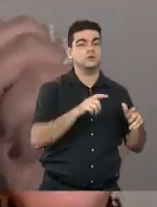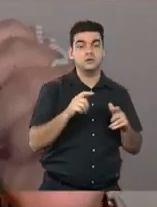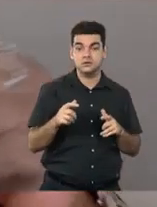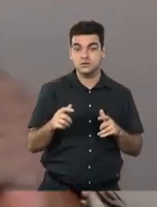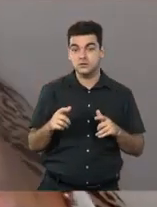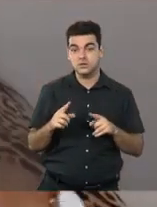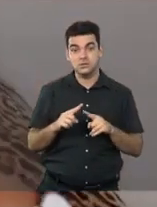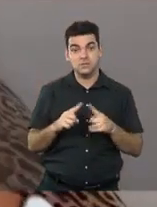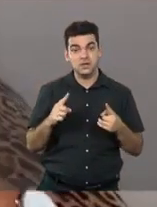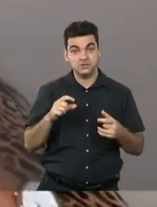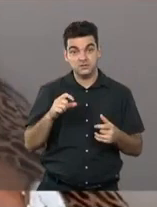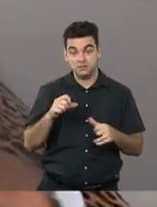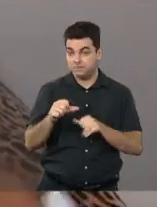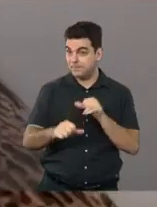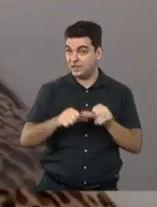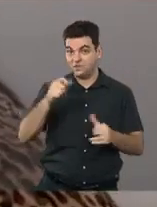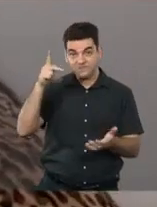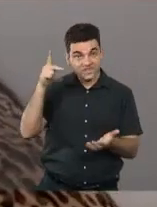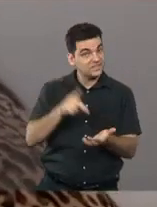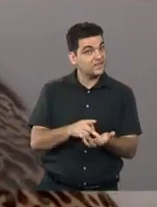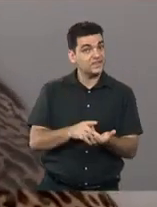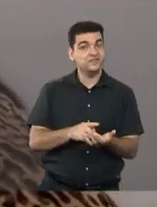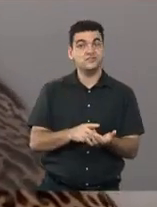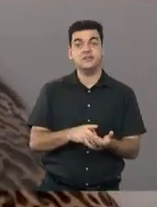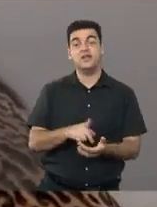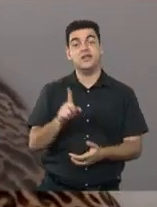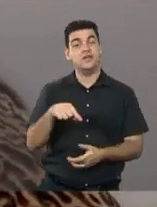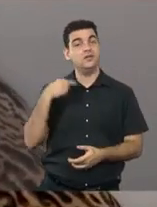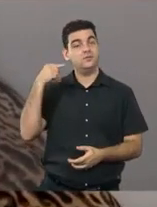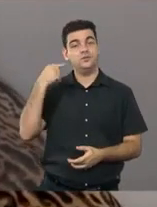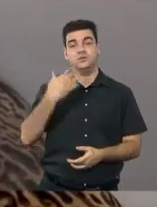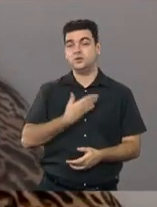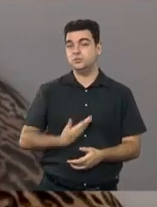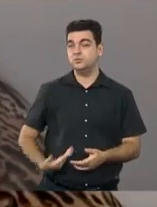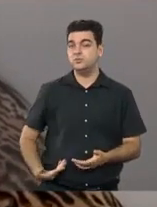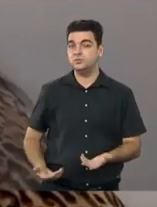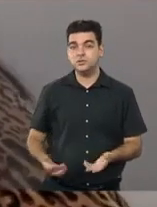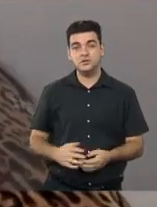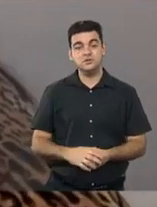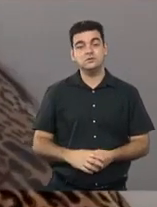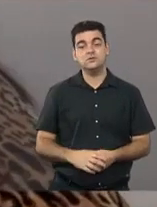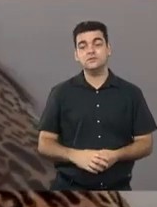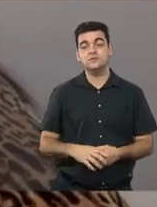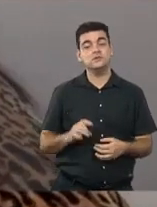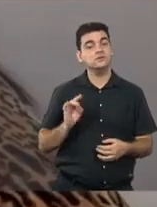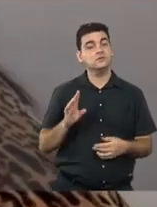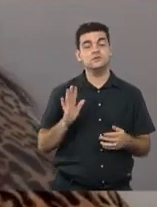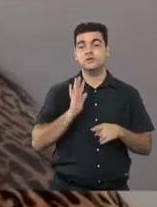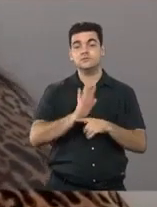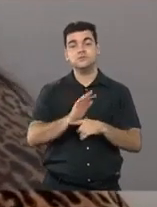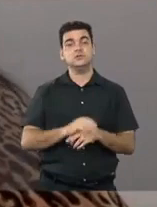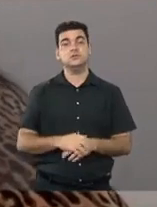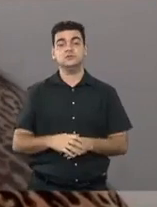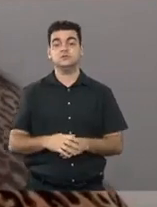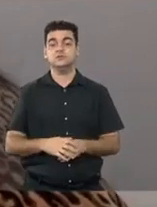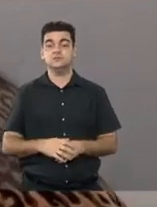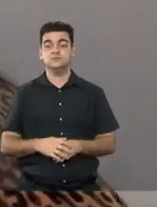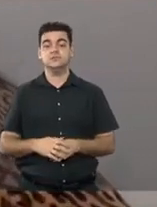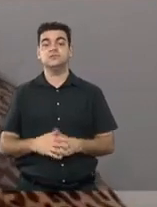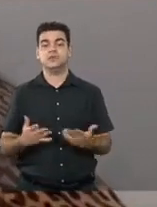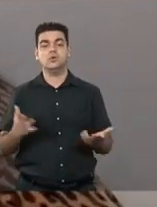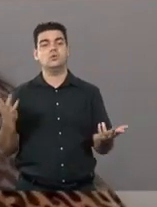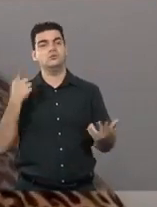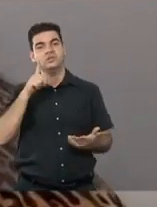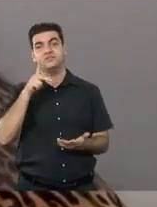a Duda fala de qualquer trans, de qualquer coisa, mas só a política pública dá um grande